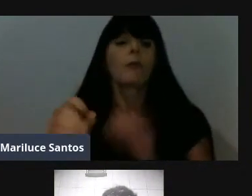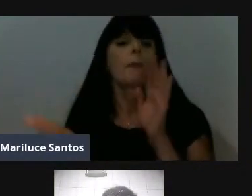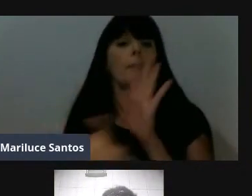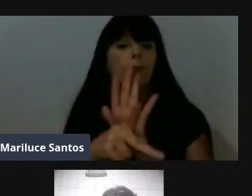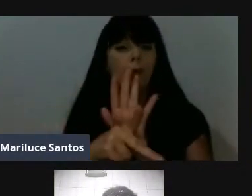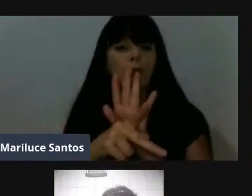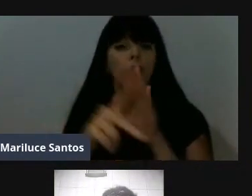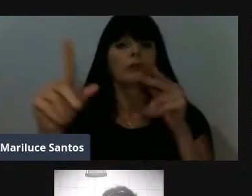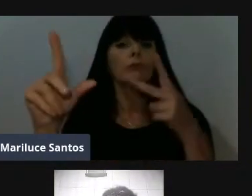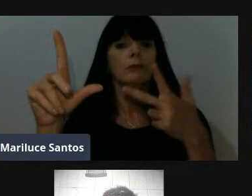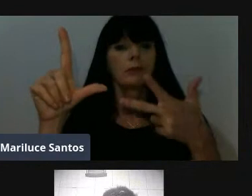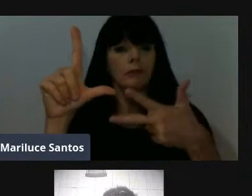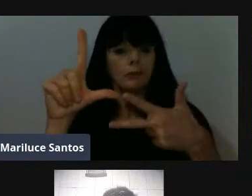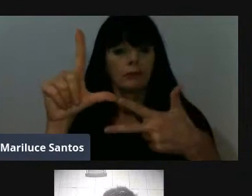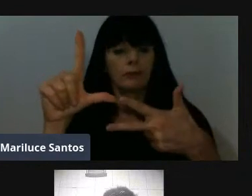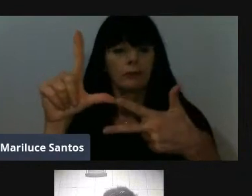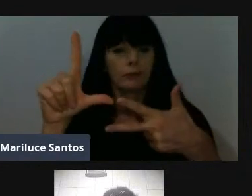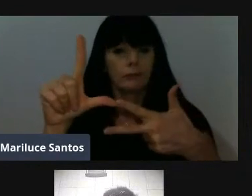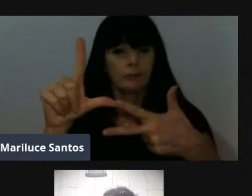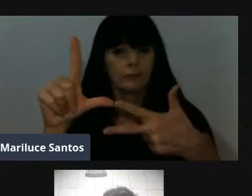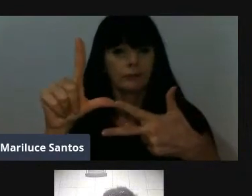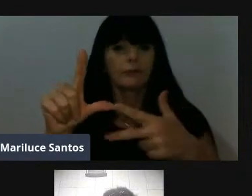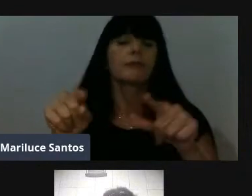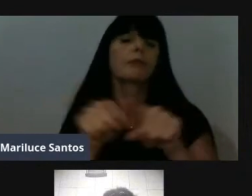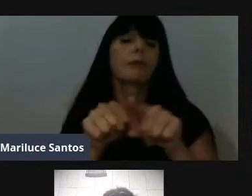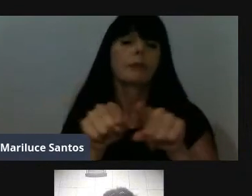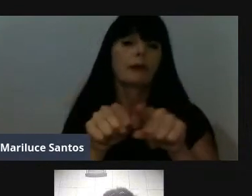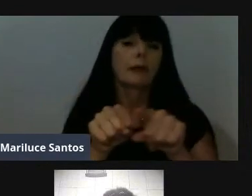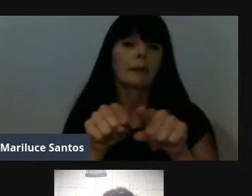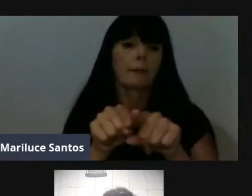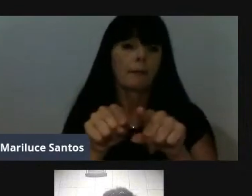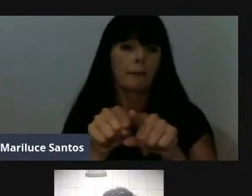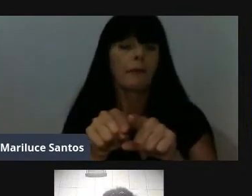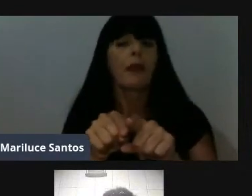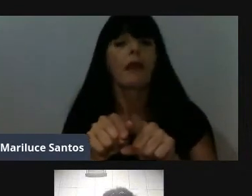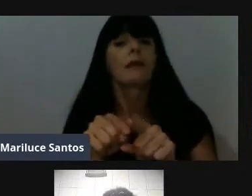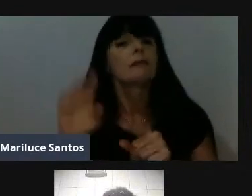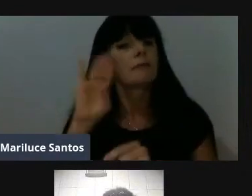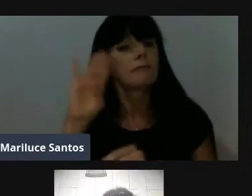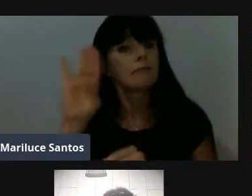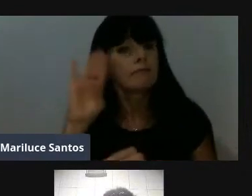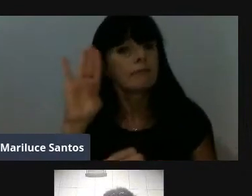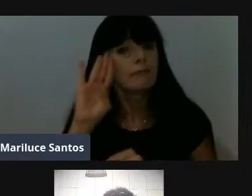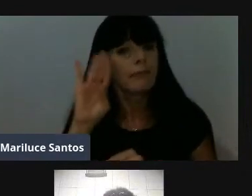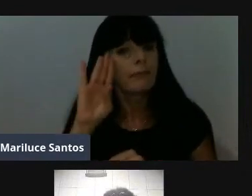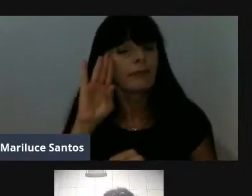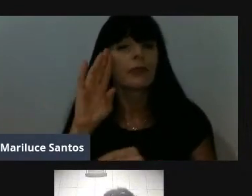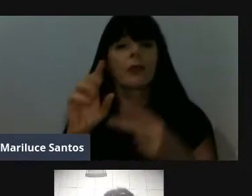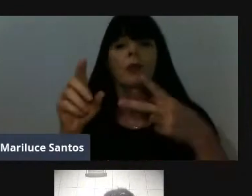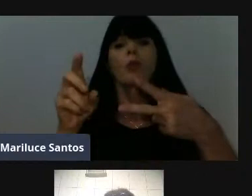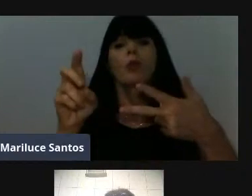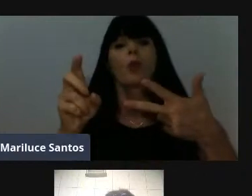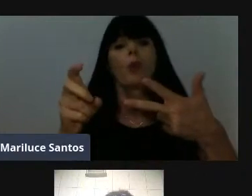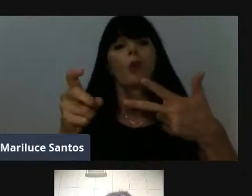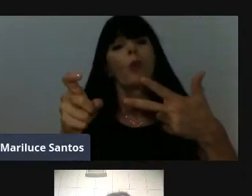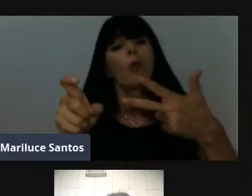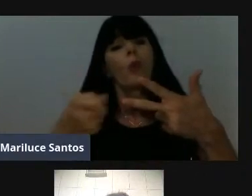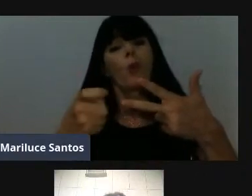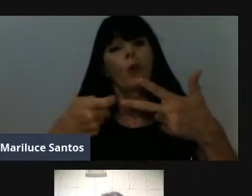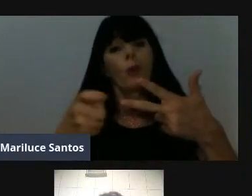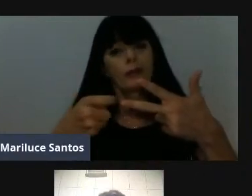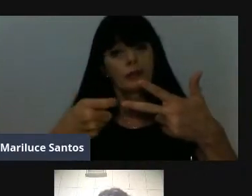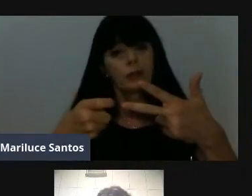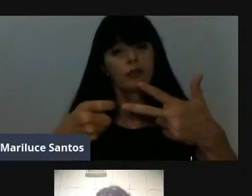iniciativa, de propositura do legislativo, quanto também as proposituras importantes que